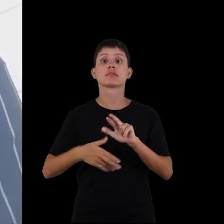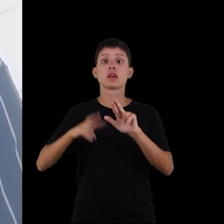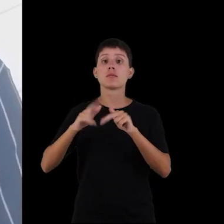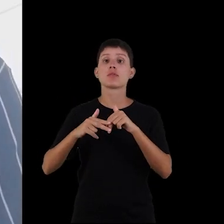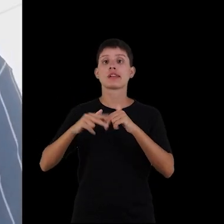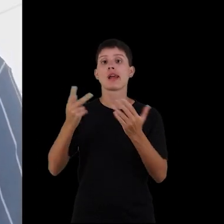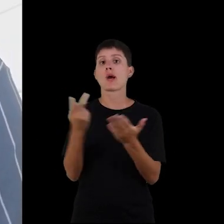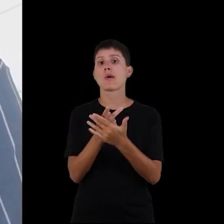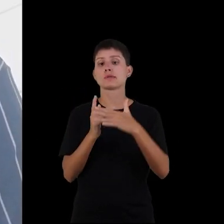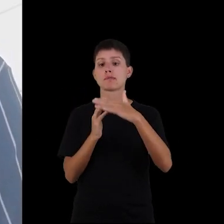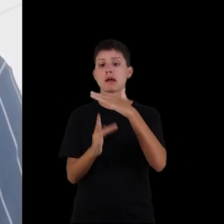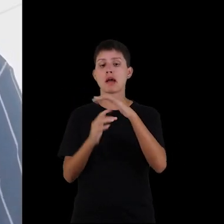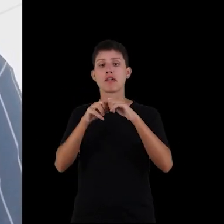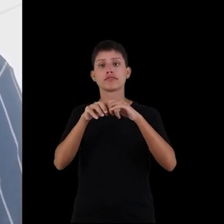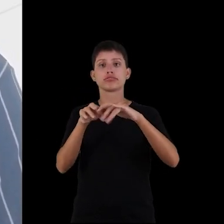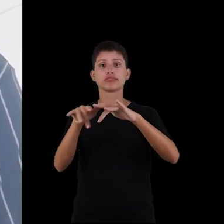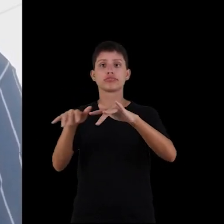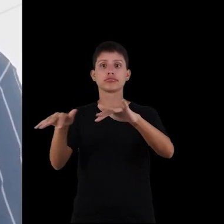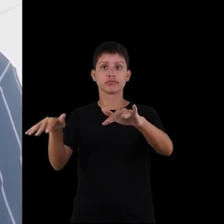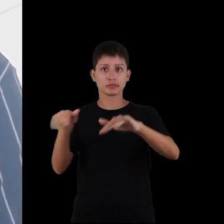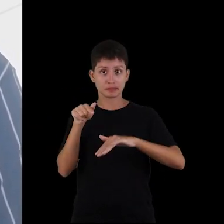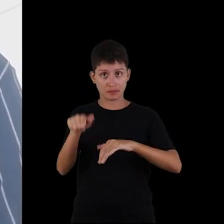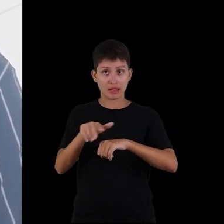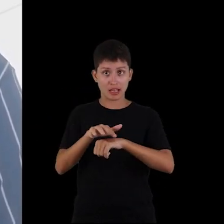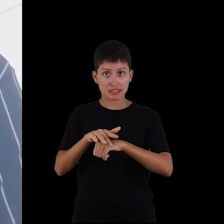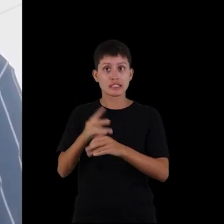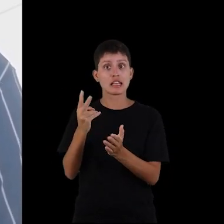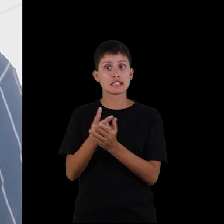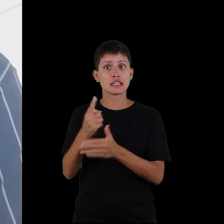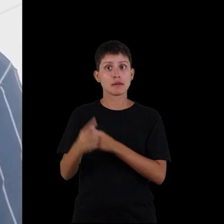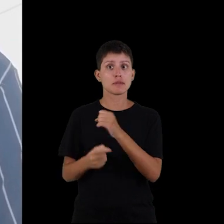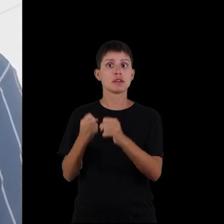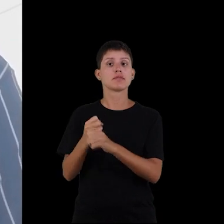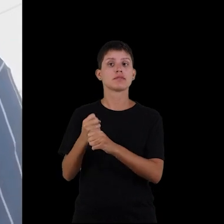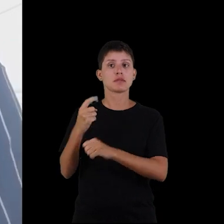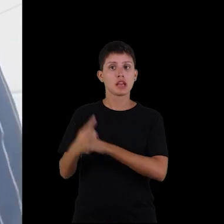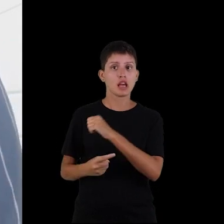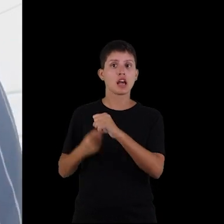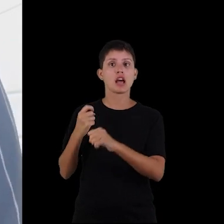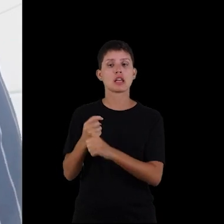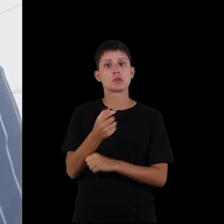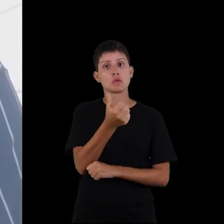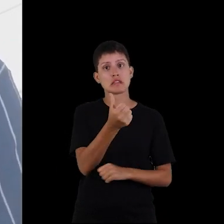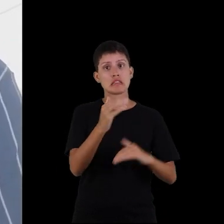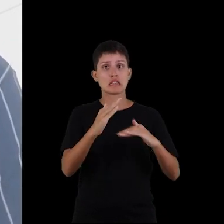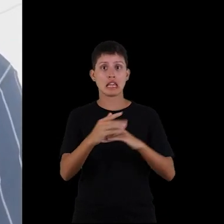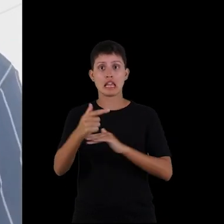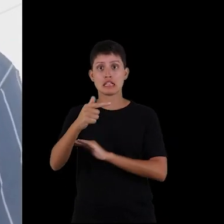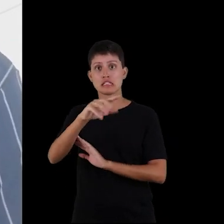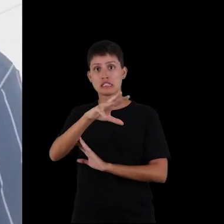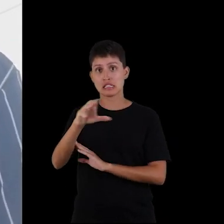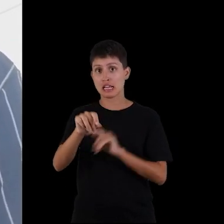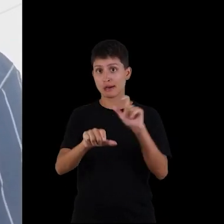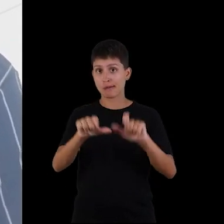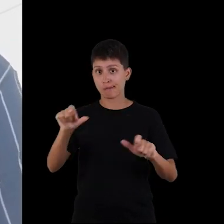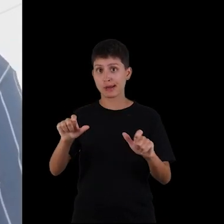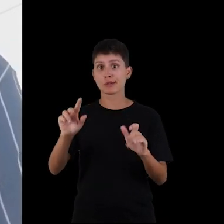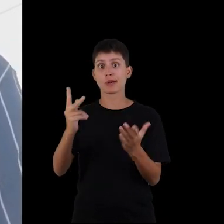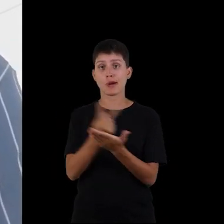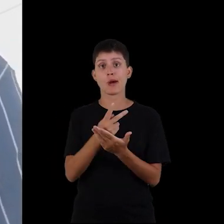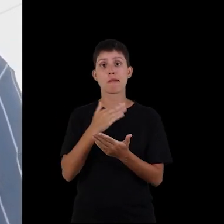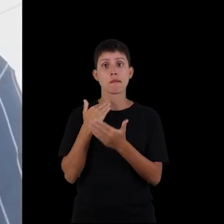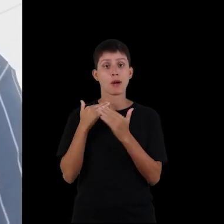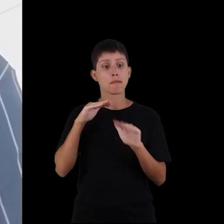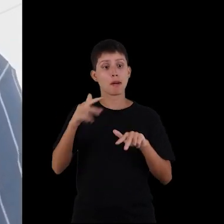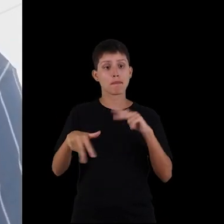ao processo de migração. A doença de Chagas, ela acomete anualmente cerca de 6 a 7 milhões de pessoas em todo mundo, de acordo com a